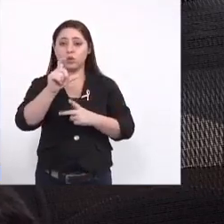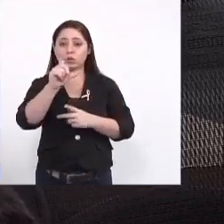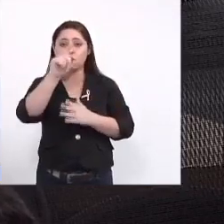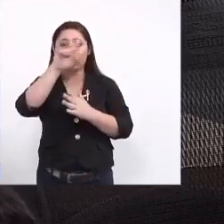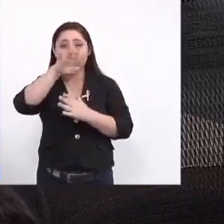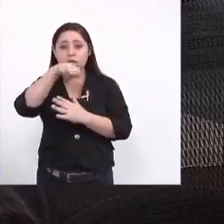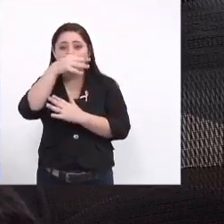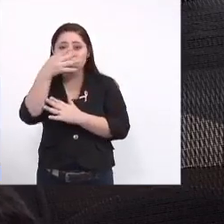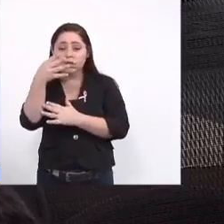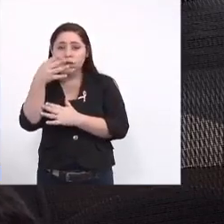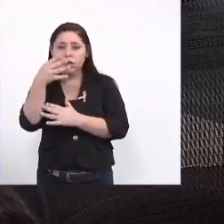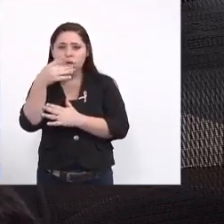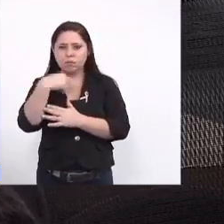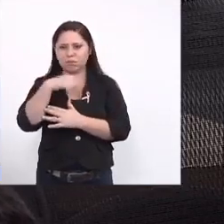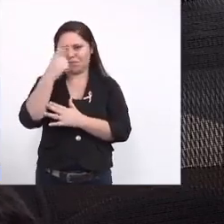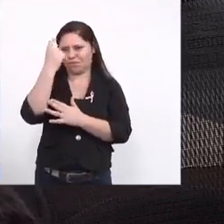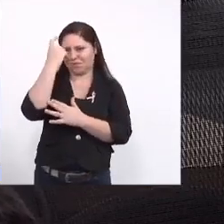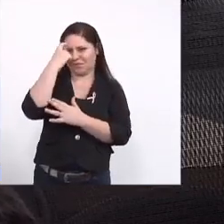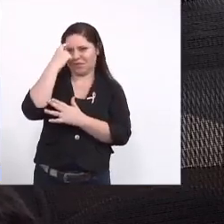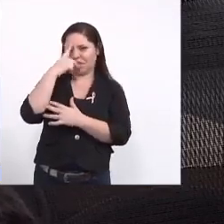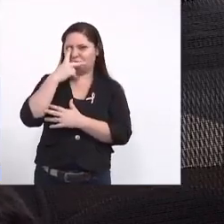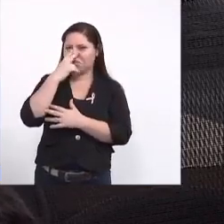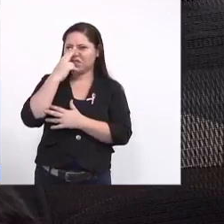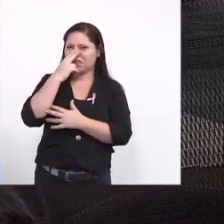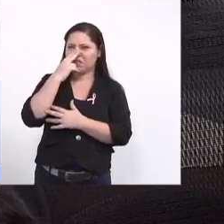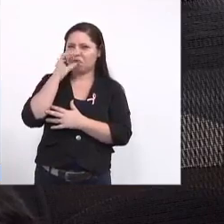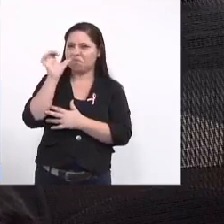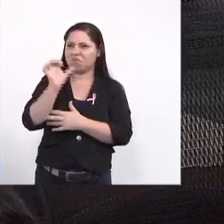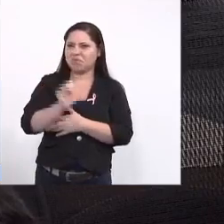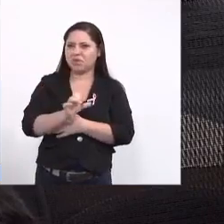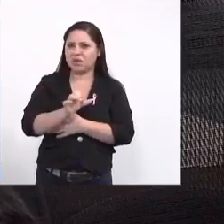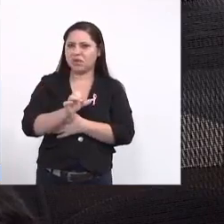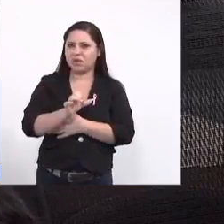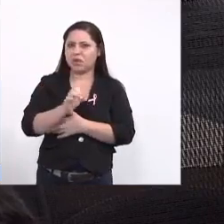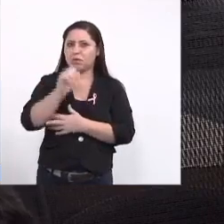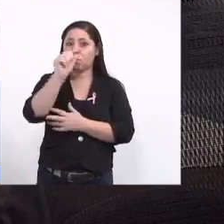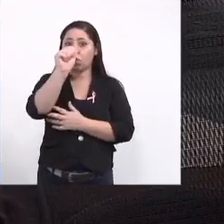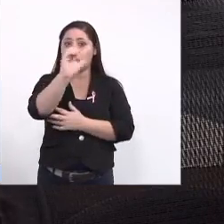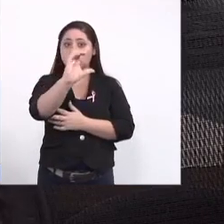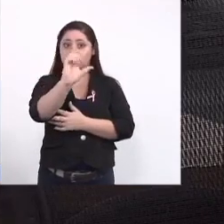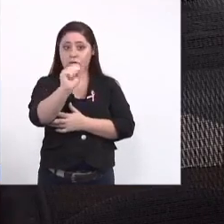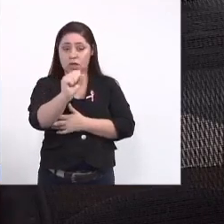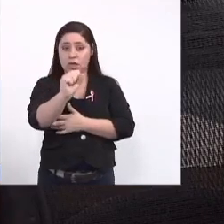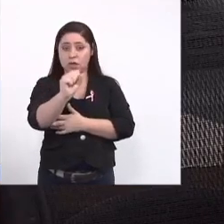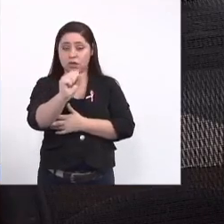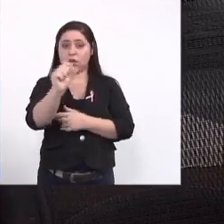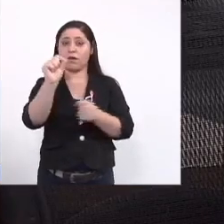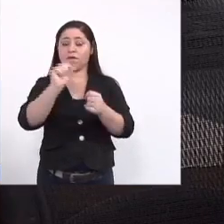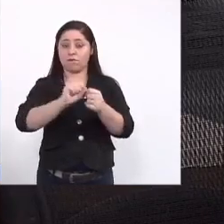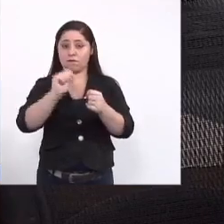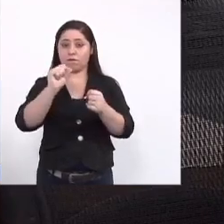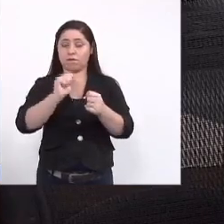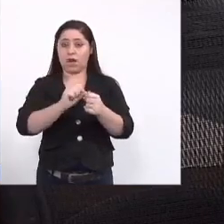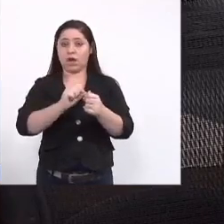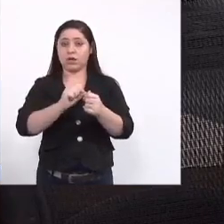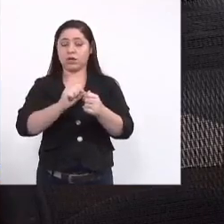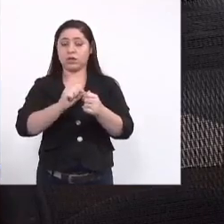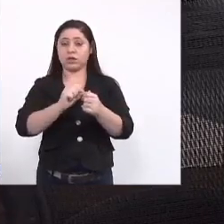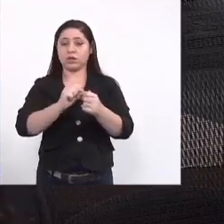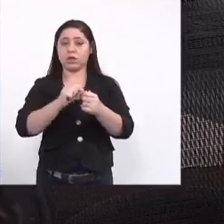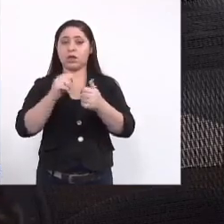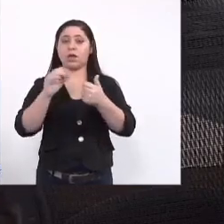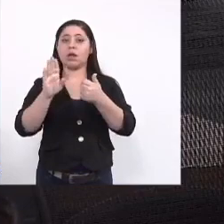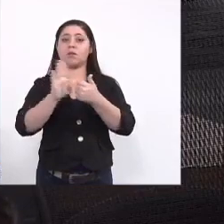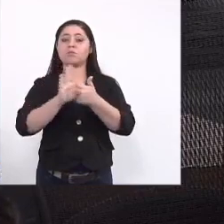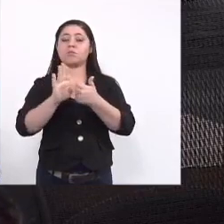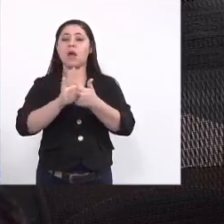Code algumas pessoas vão pensar que é uma coisa inútil mas para o agente que faz bairro nobre que a empregada